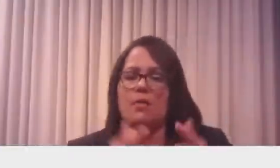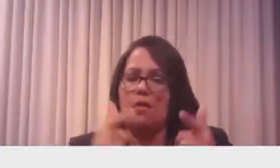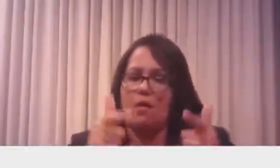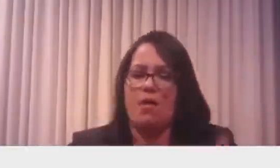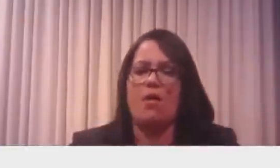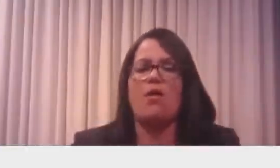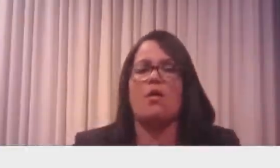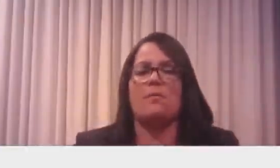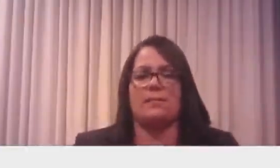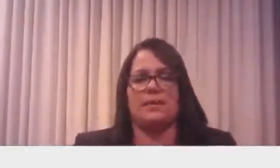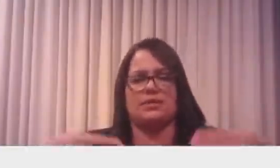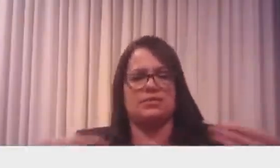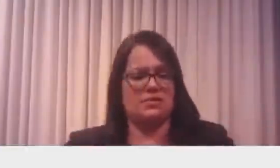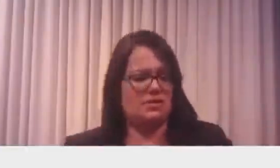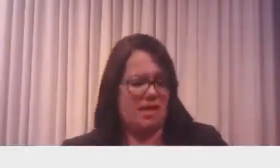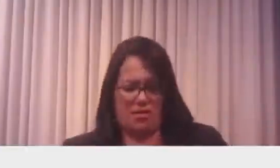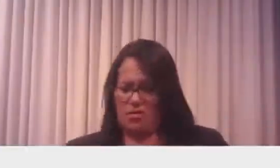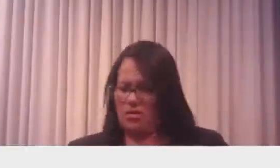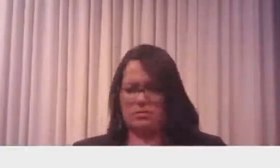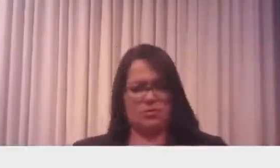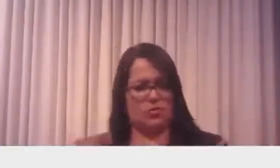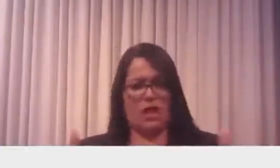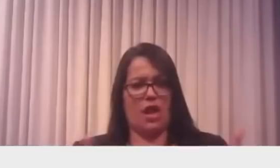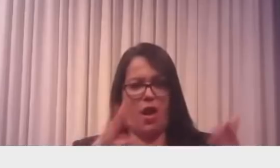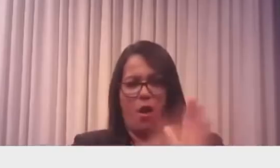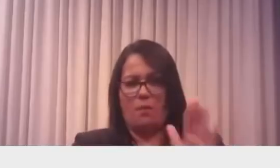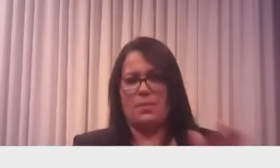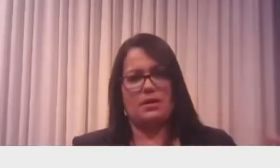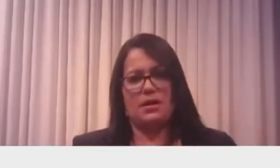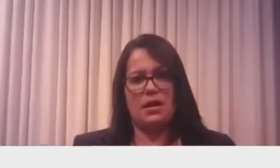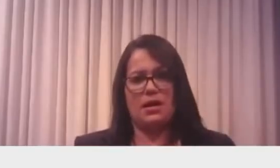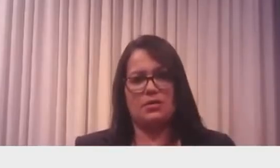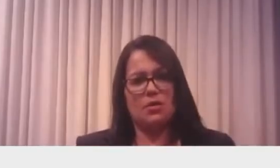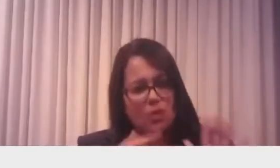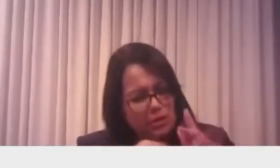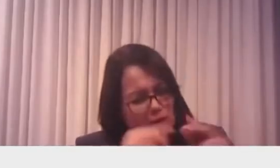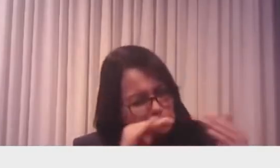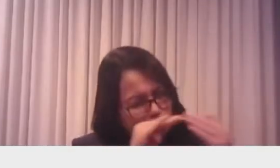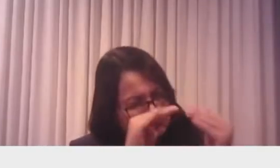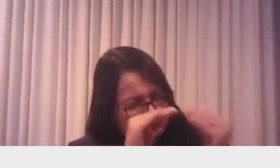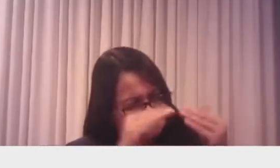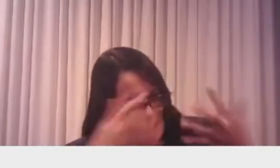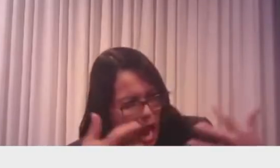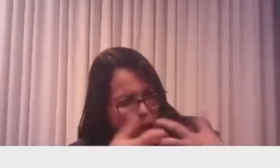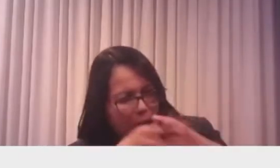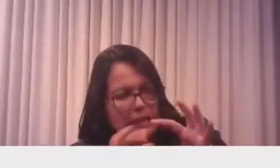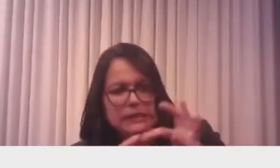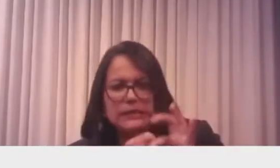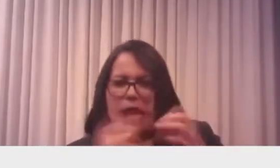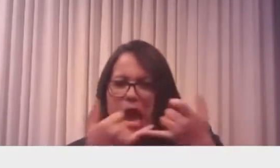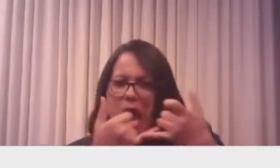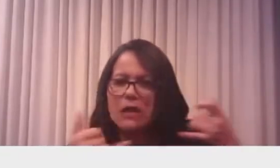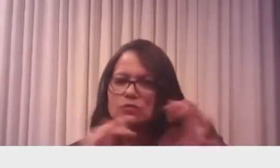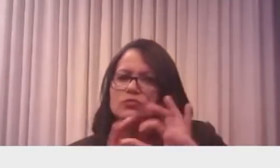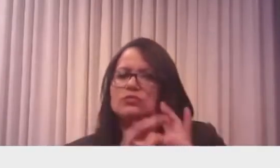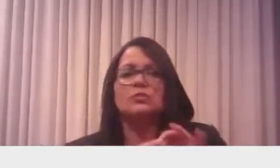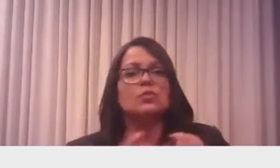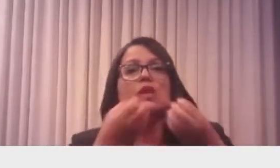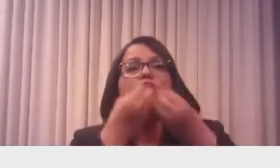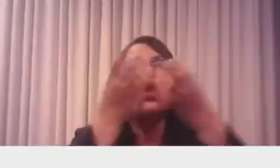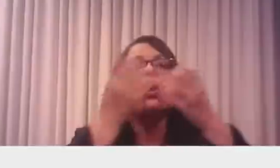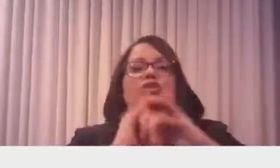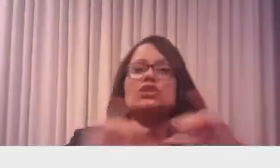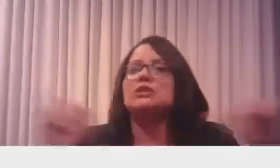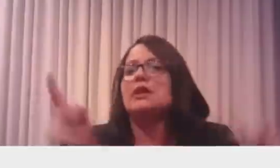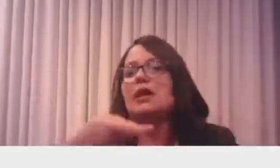governabilidade, isso não existe. Nosso ministério está redondinho, não se tem notícias de algo errado. Cada ministério